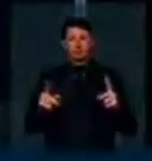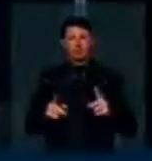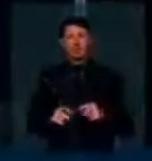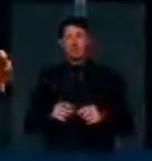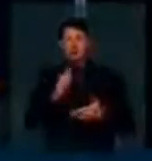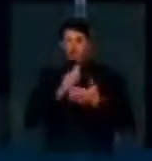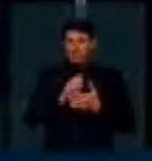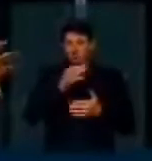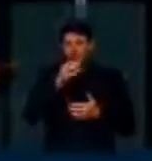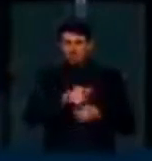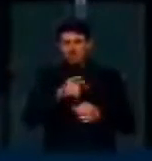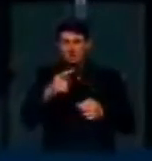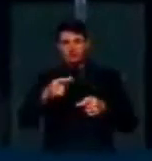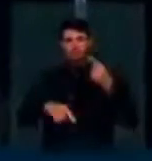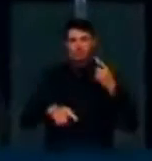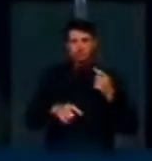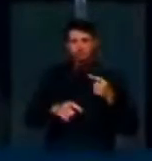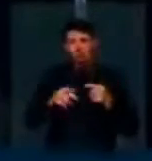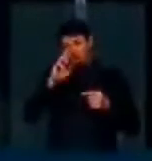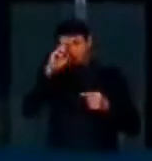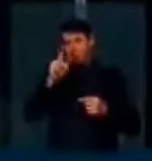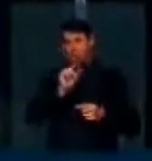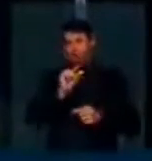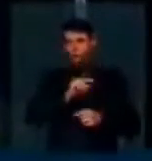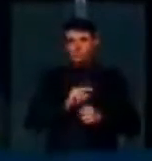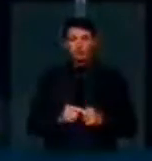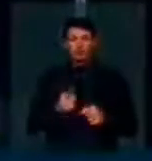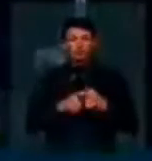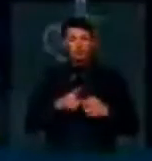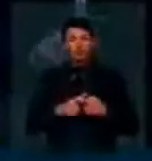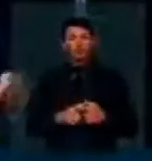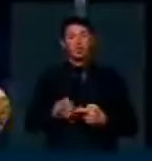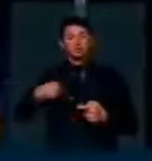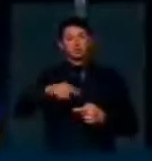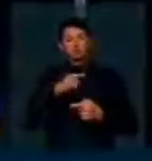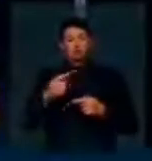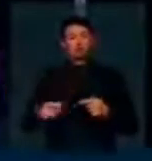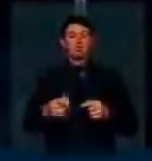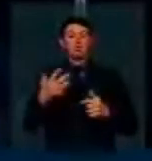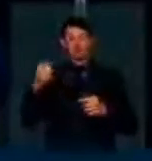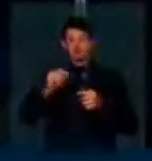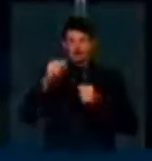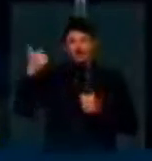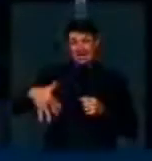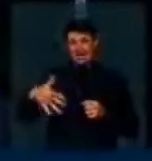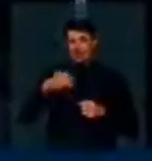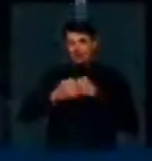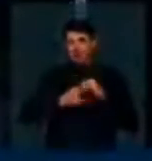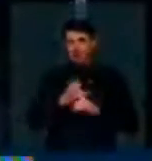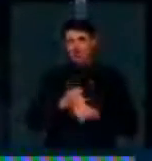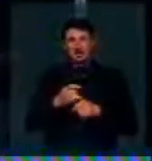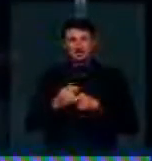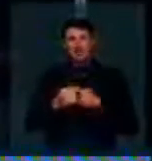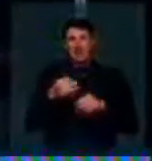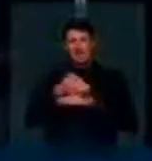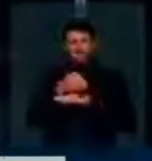dele está colocada por um entendimento equivocado. Porque nós vamos encarecer sim a internet. Não é site que cobra